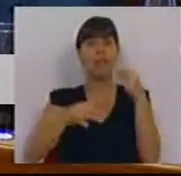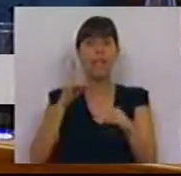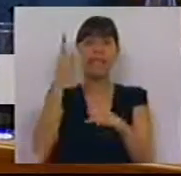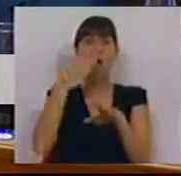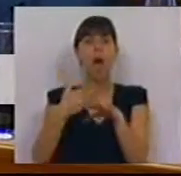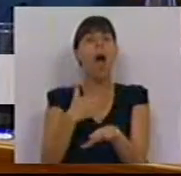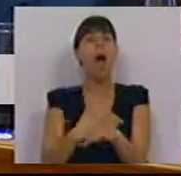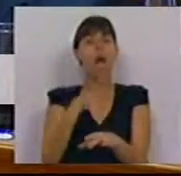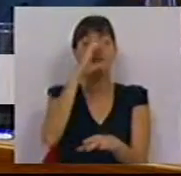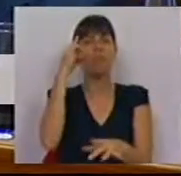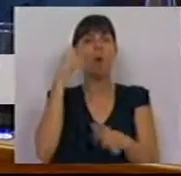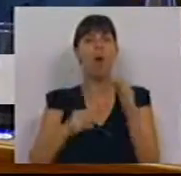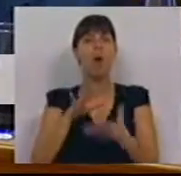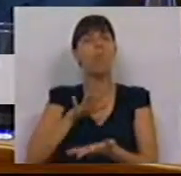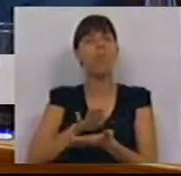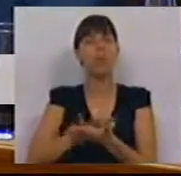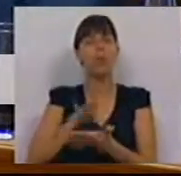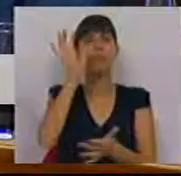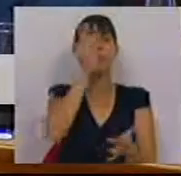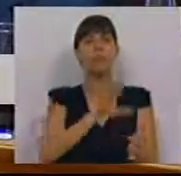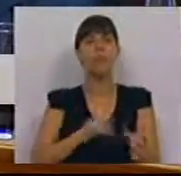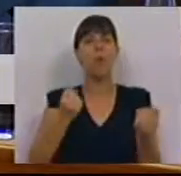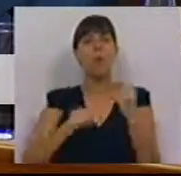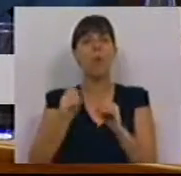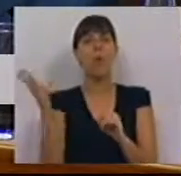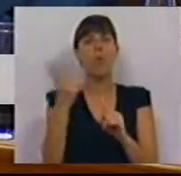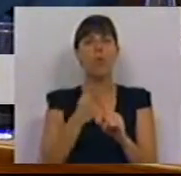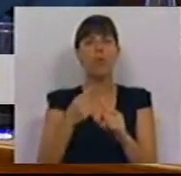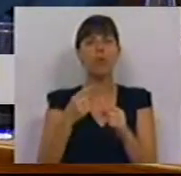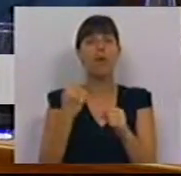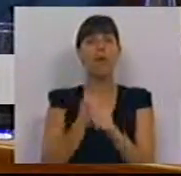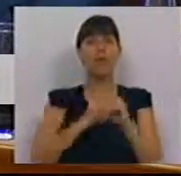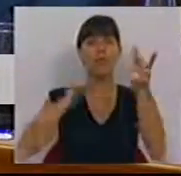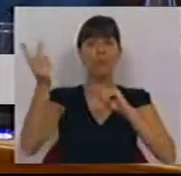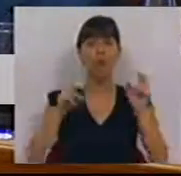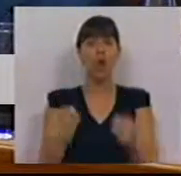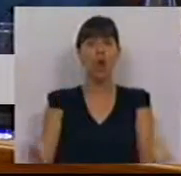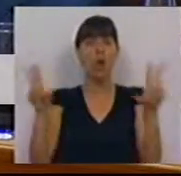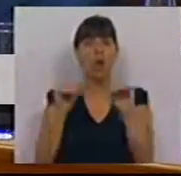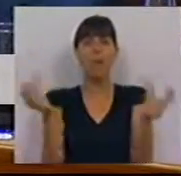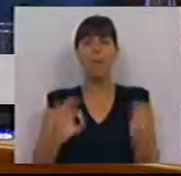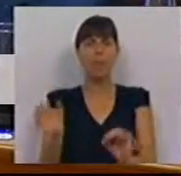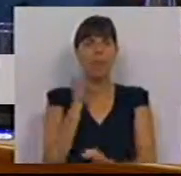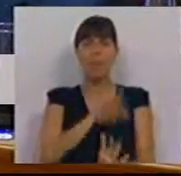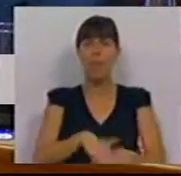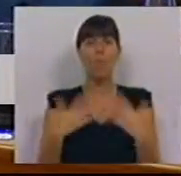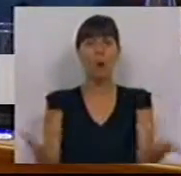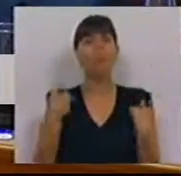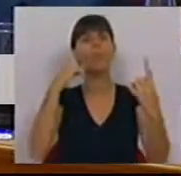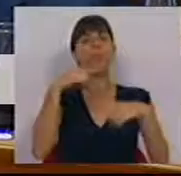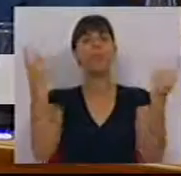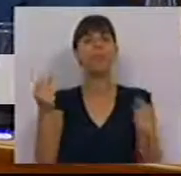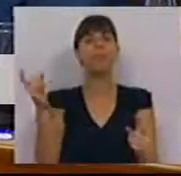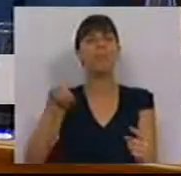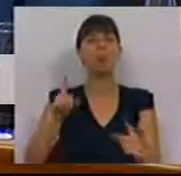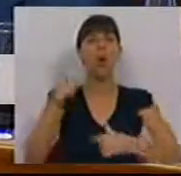ou três antes é que o Ministério da Justiça publicou o mapa do movimento dos funcionários para novas comarcas total em preparação anunciou